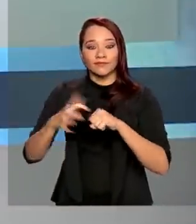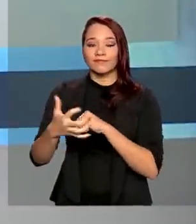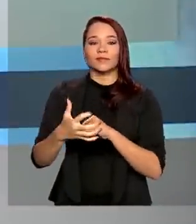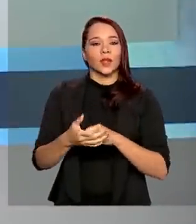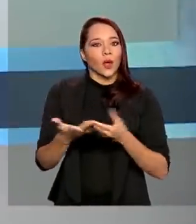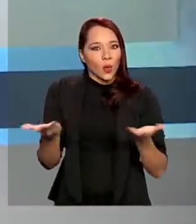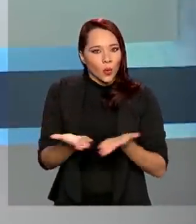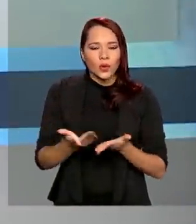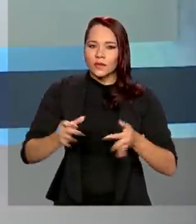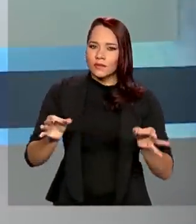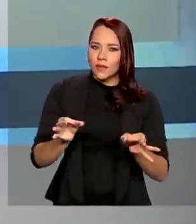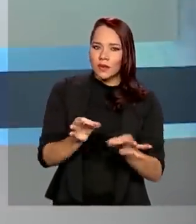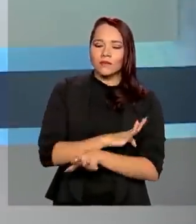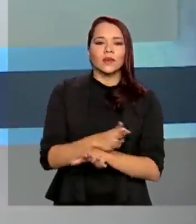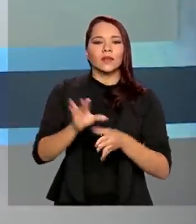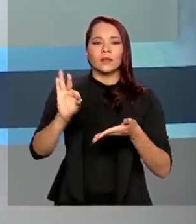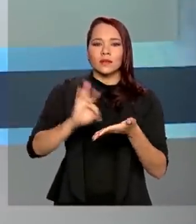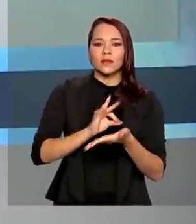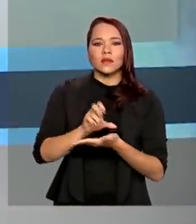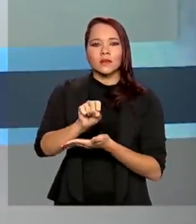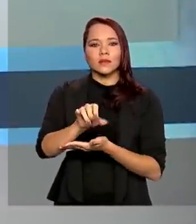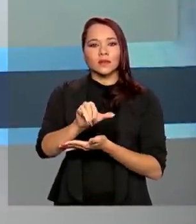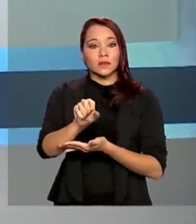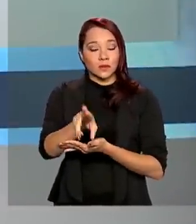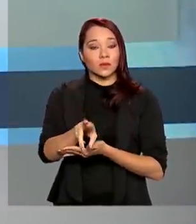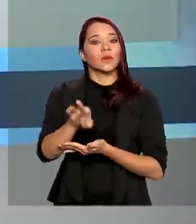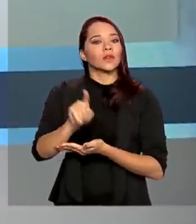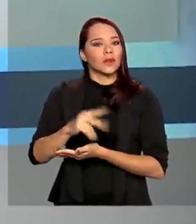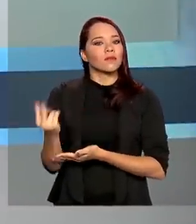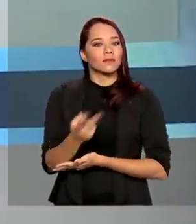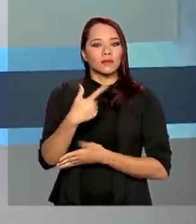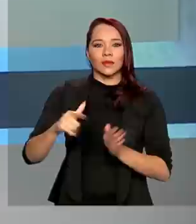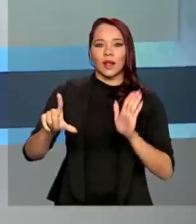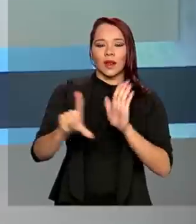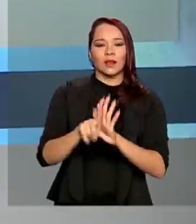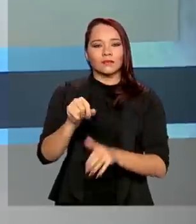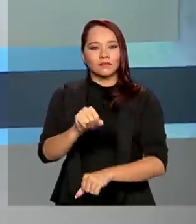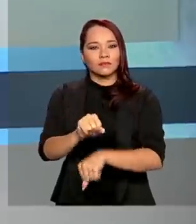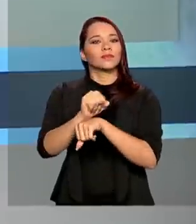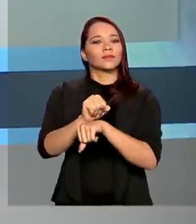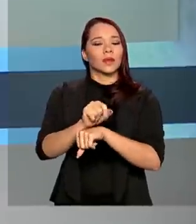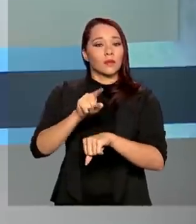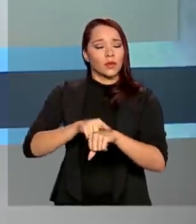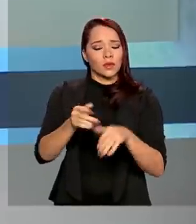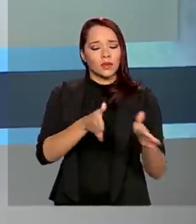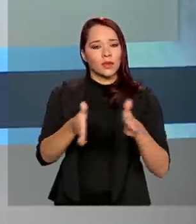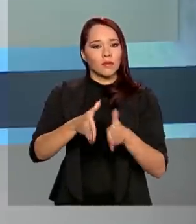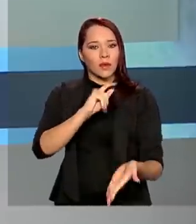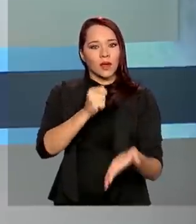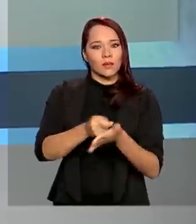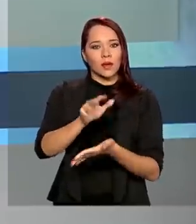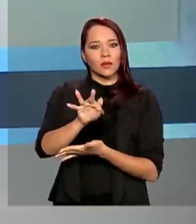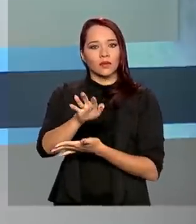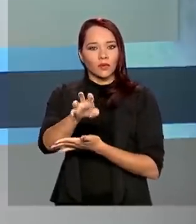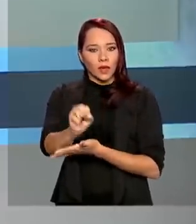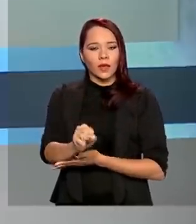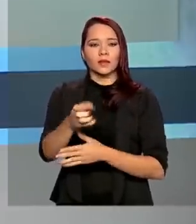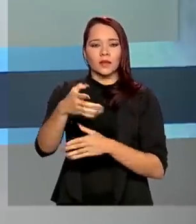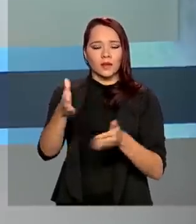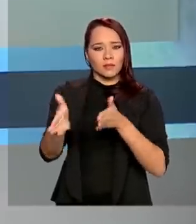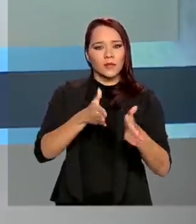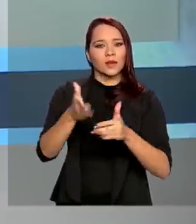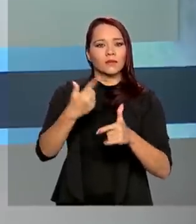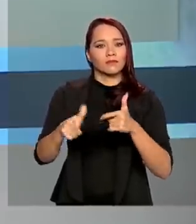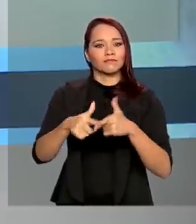Terminam hoje as inscrições para o Sisu e já está valendo a lei que garante suspensão temporária do pagamento do Fies durante a crise do